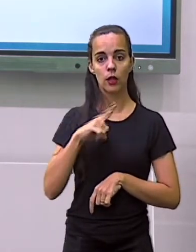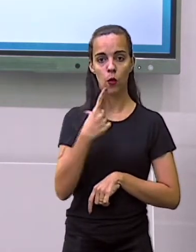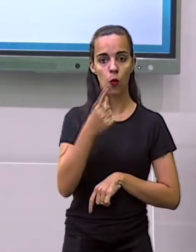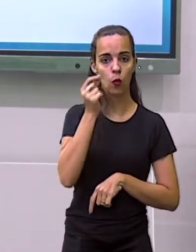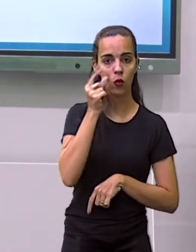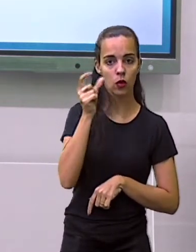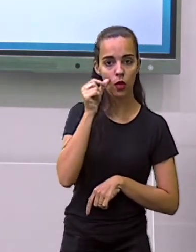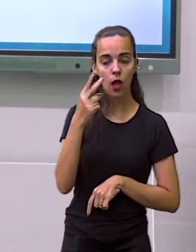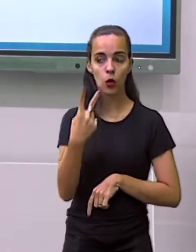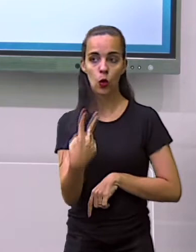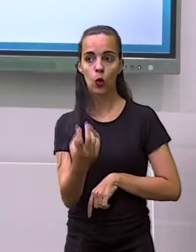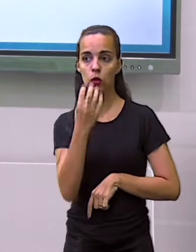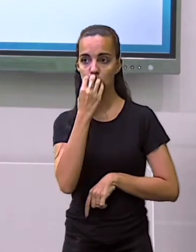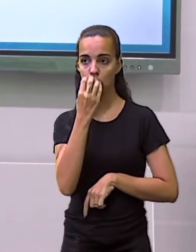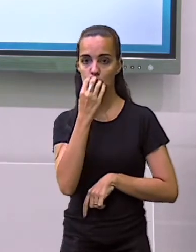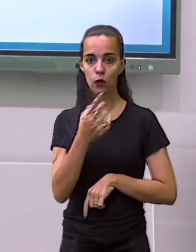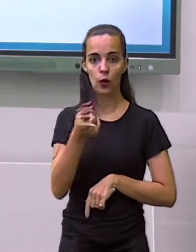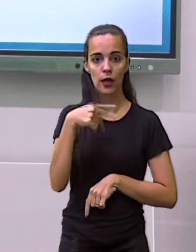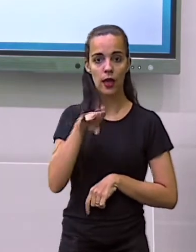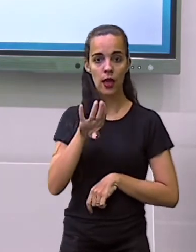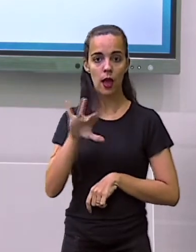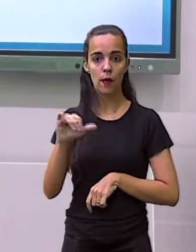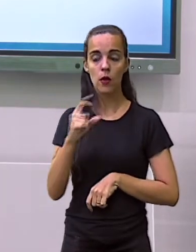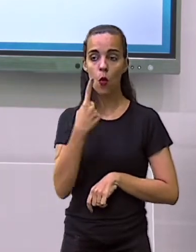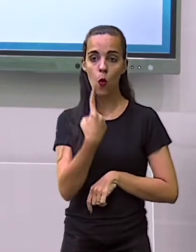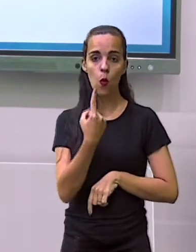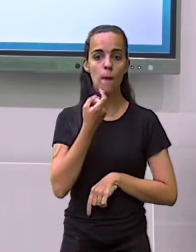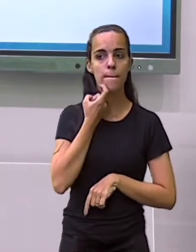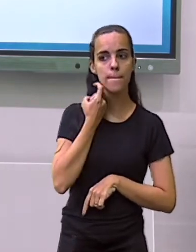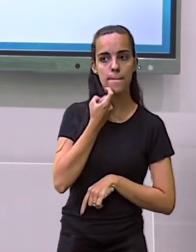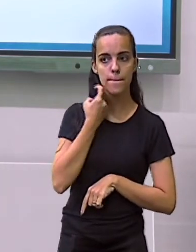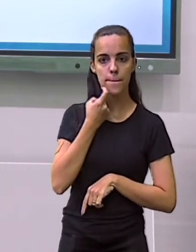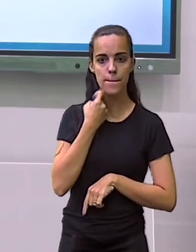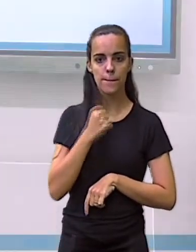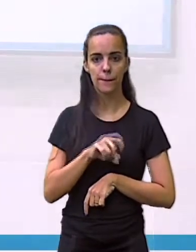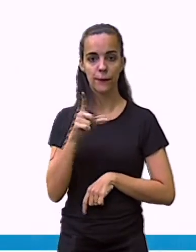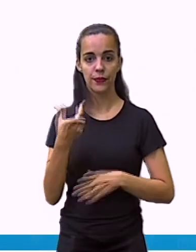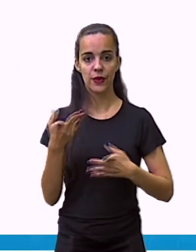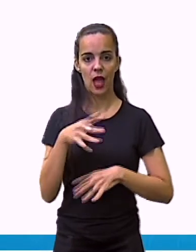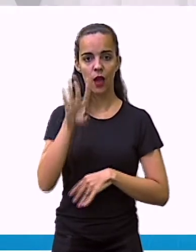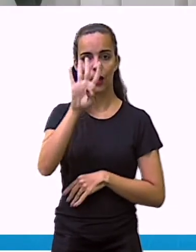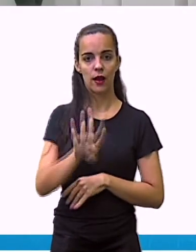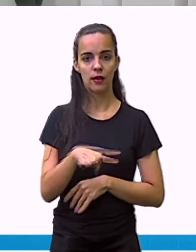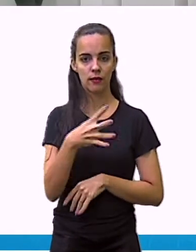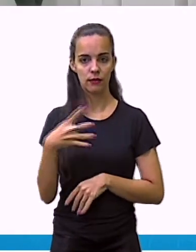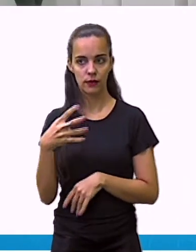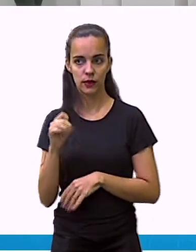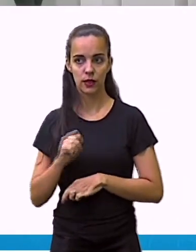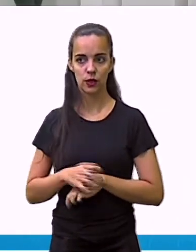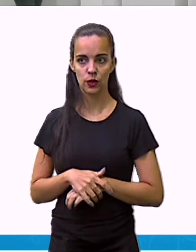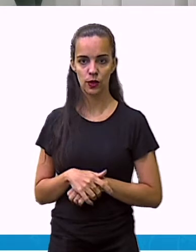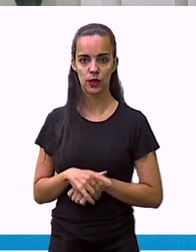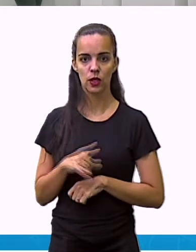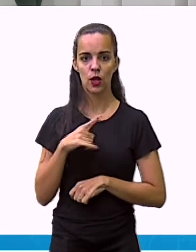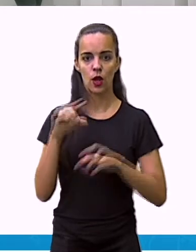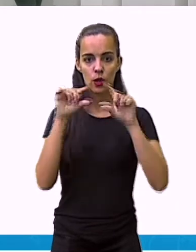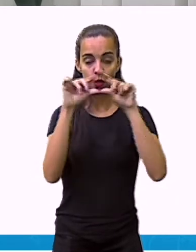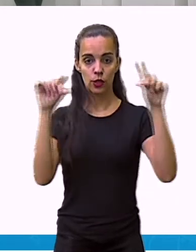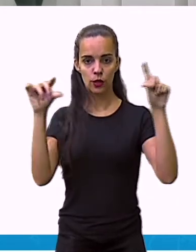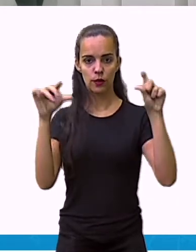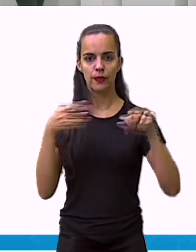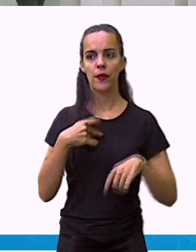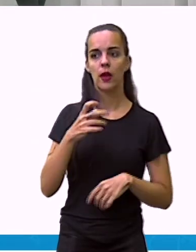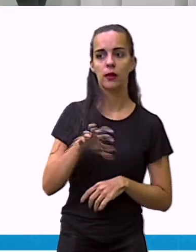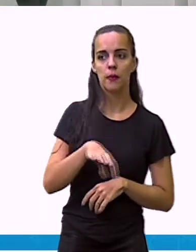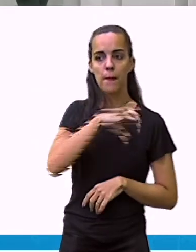tabela. Tendo feito aqui a parte da minha tabela, nós vamos colocar o título. Qual é o